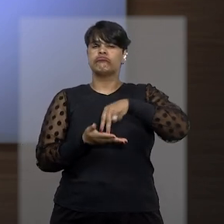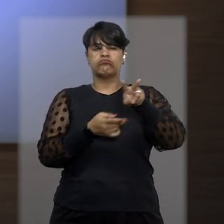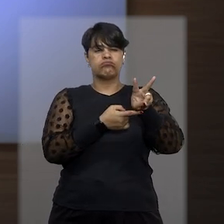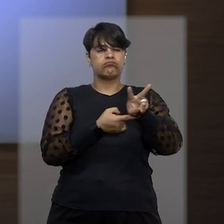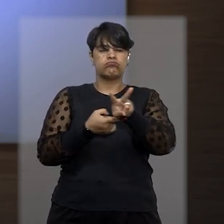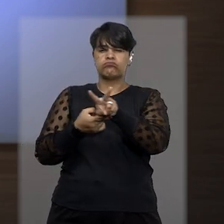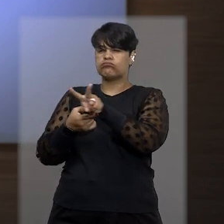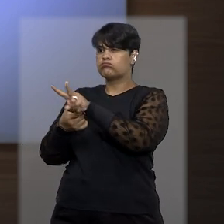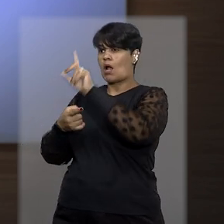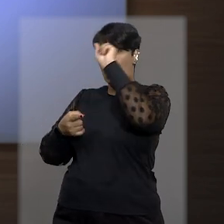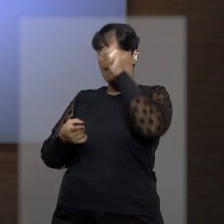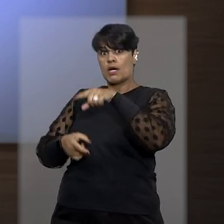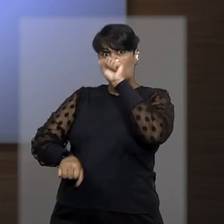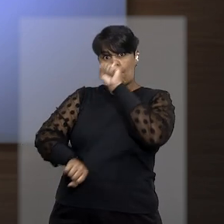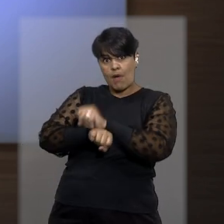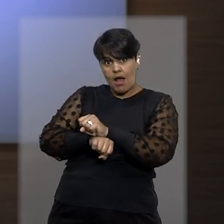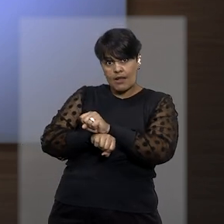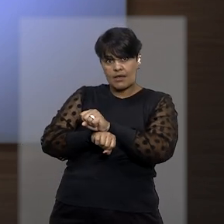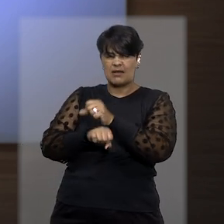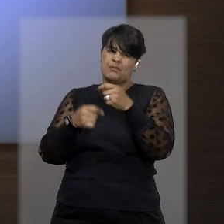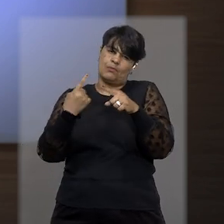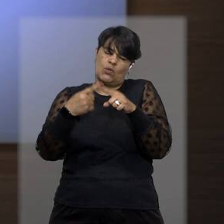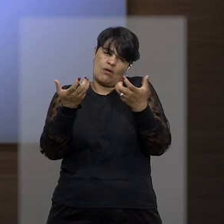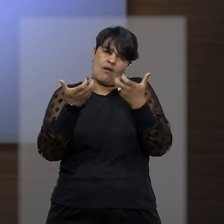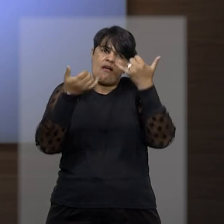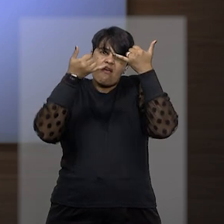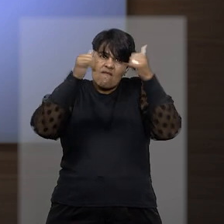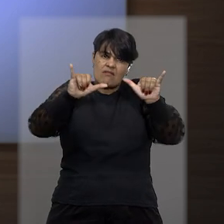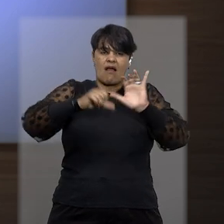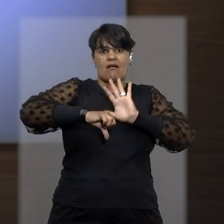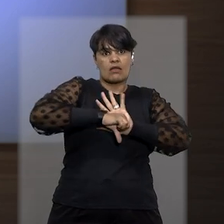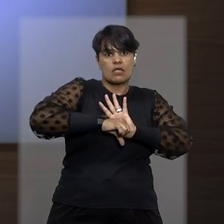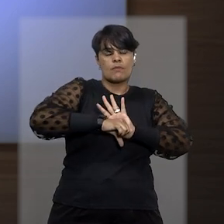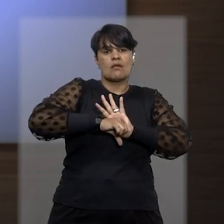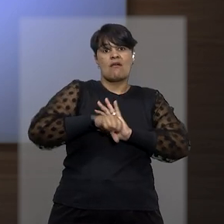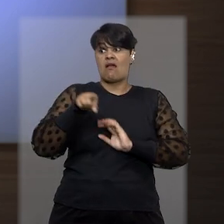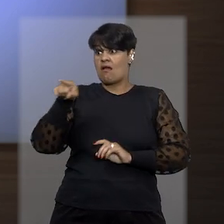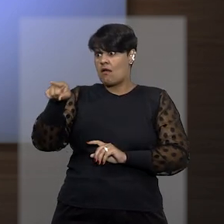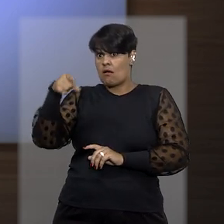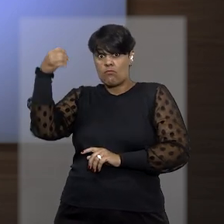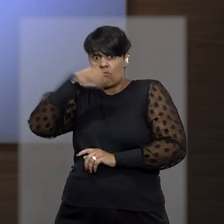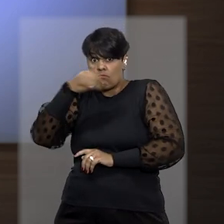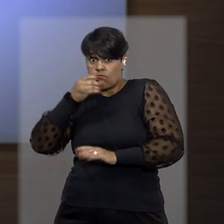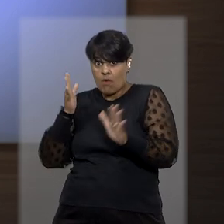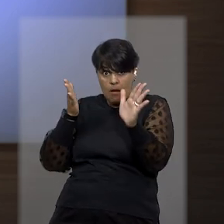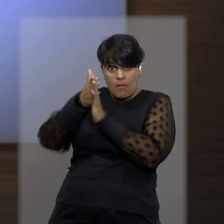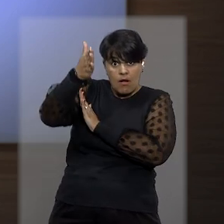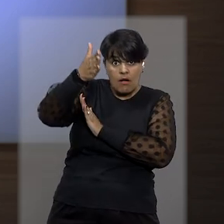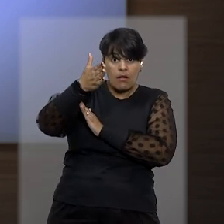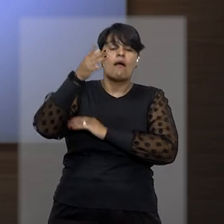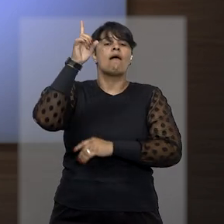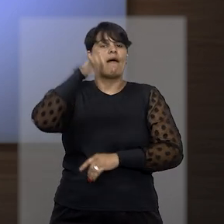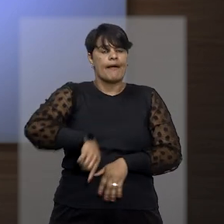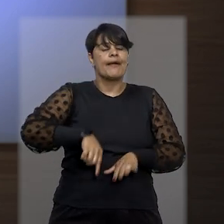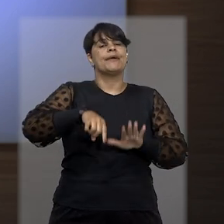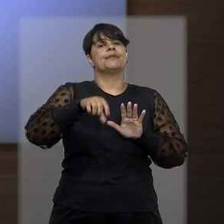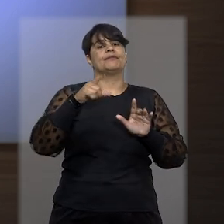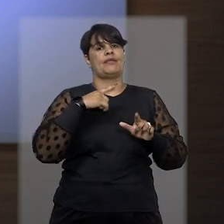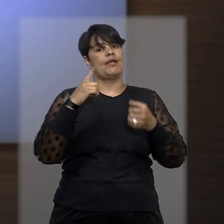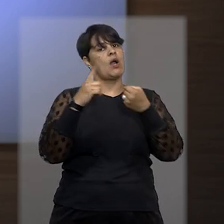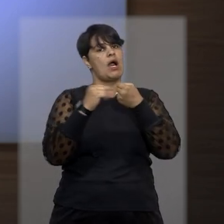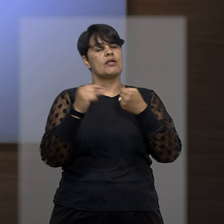ostensivo para prevenção e repressão de crimes, constitui conduta penalmente típica, prevista no artigo